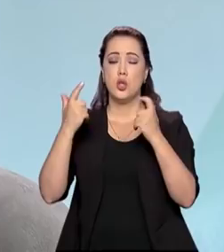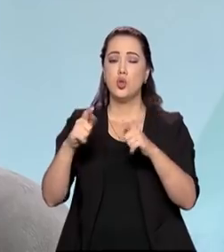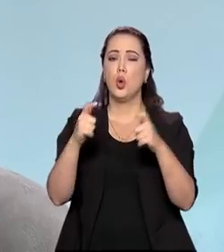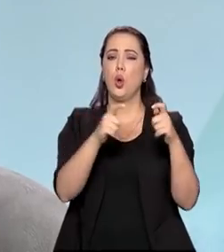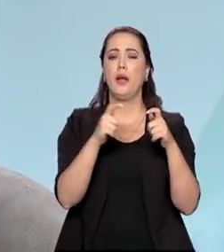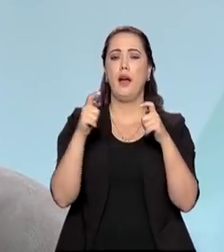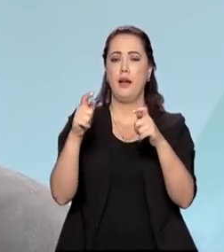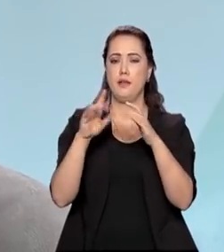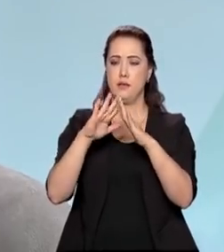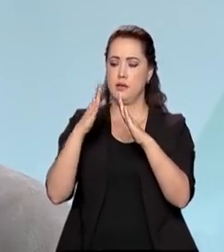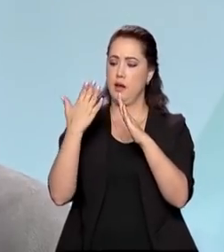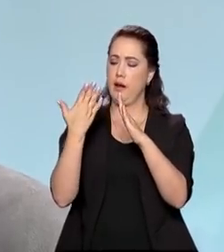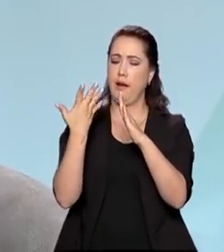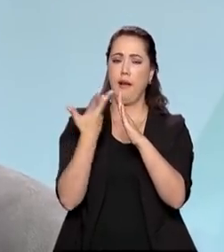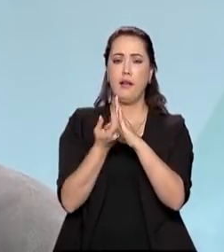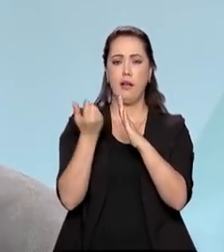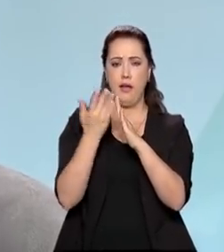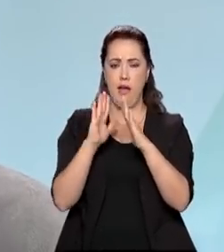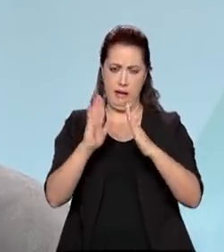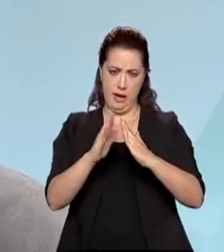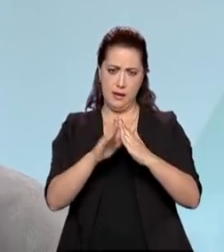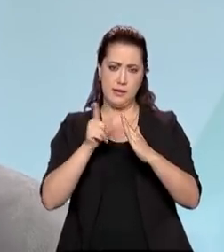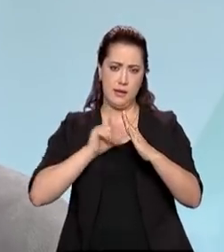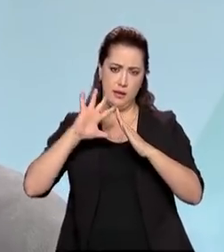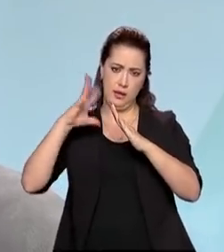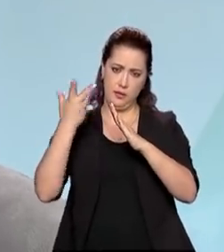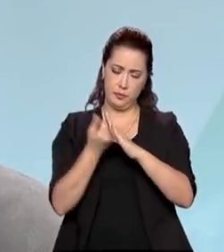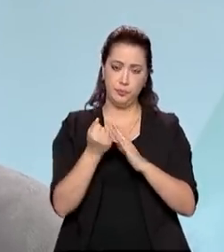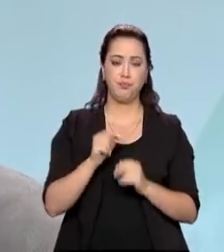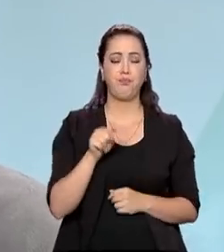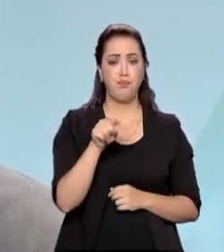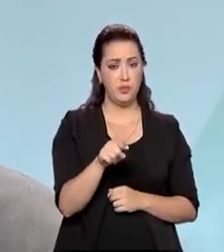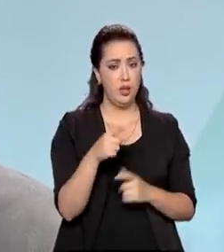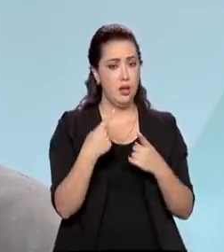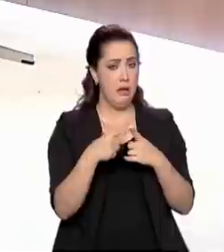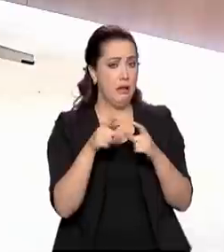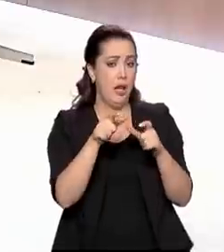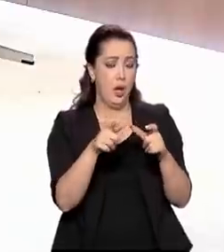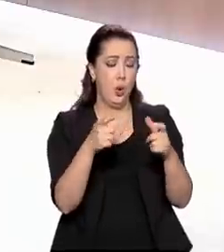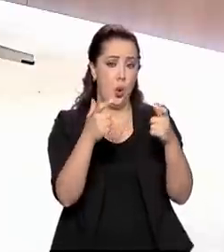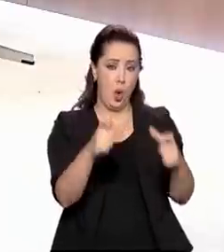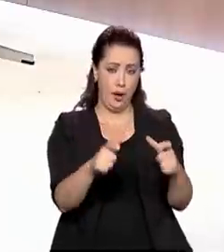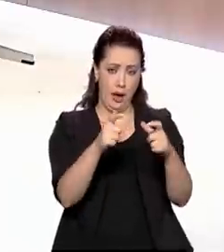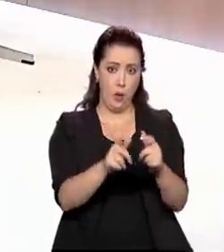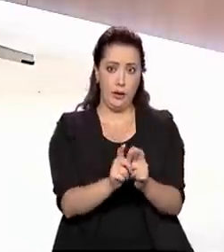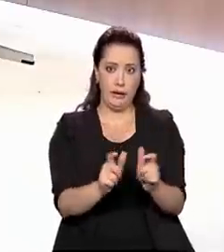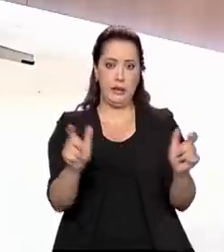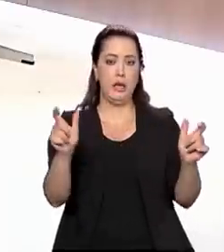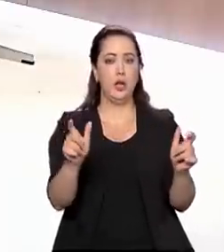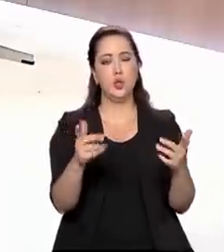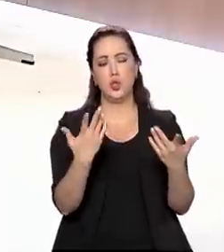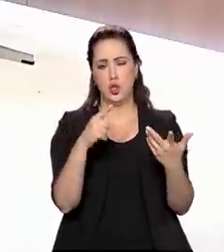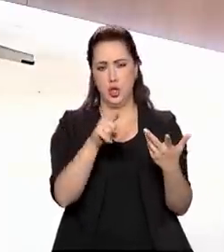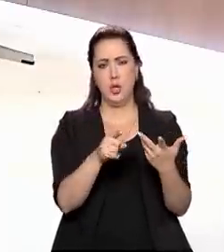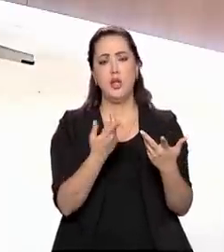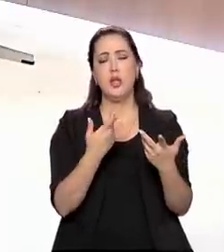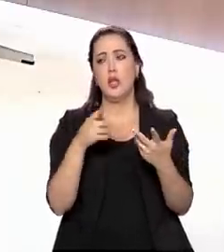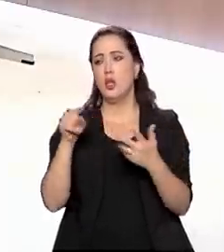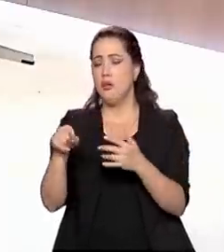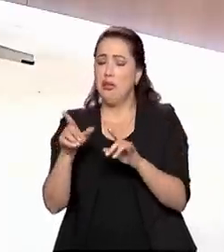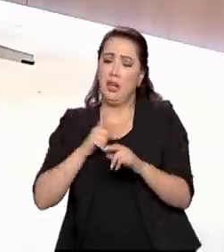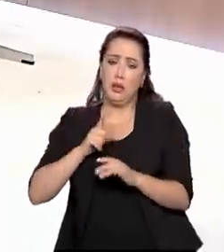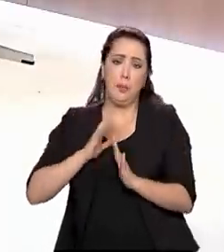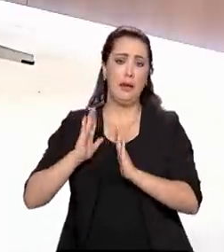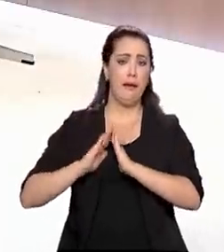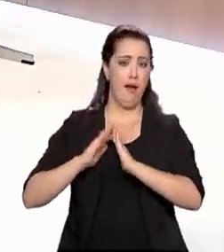usinas solares, aquelas fazendas solares, aquelas parques solares enormes. Enquanto que a distribuída são aqueles painéis,